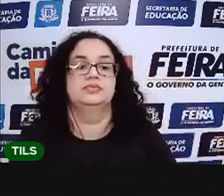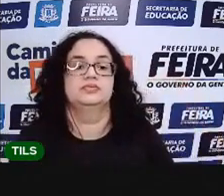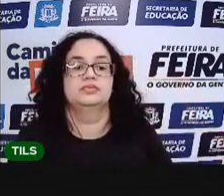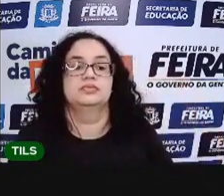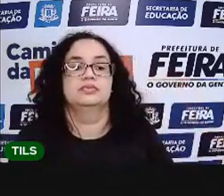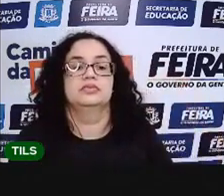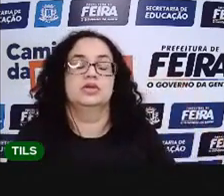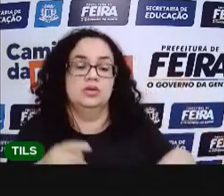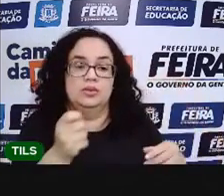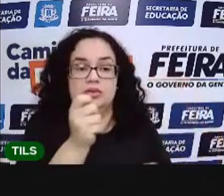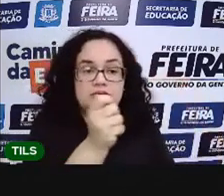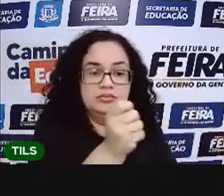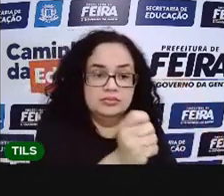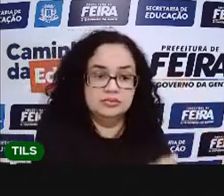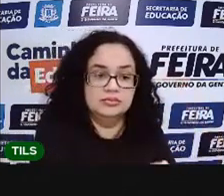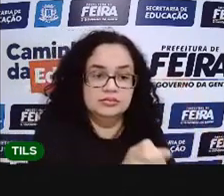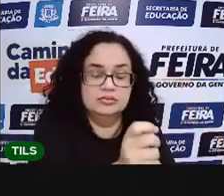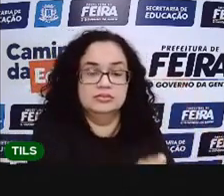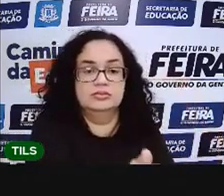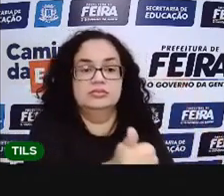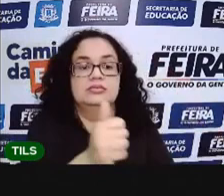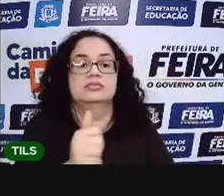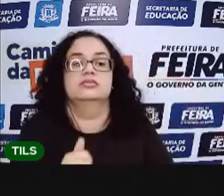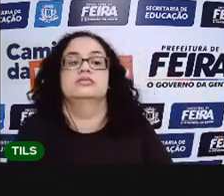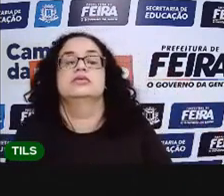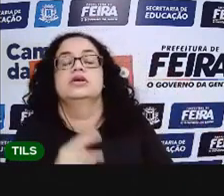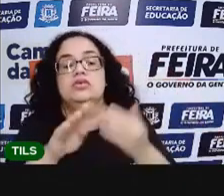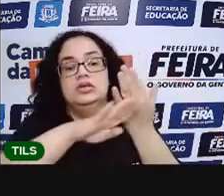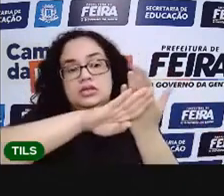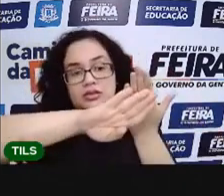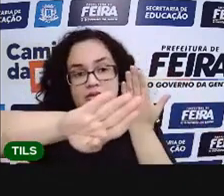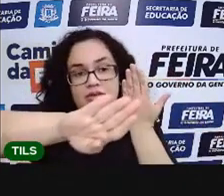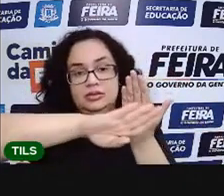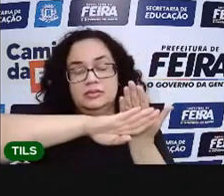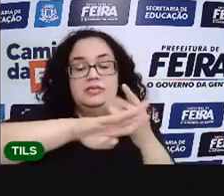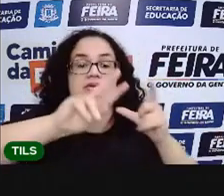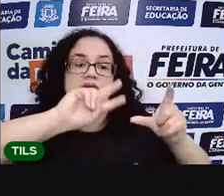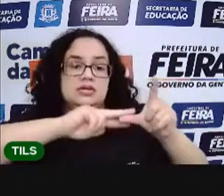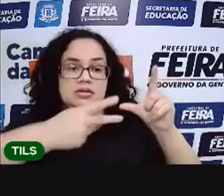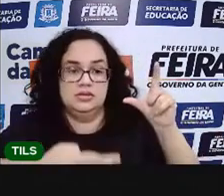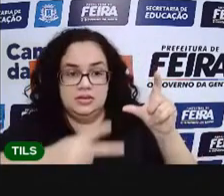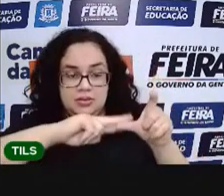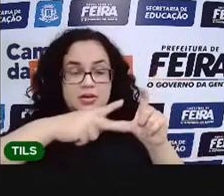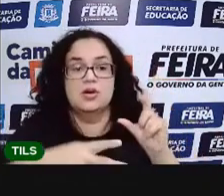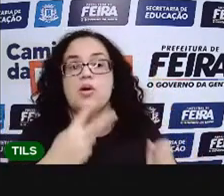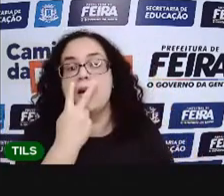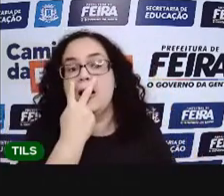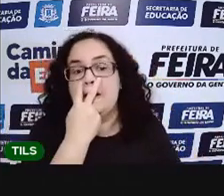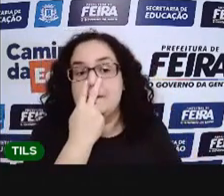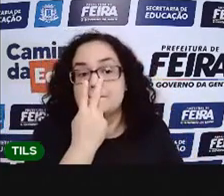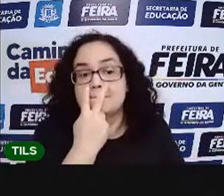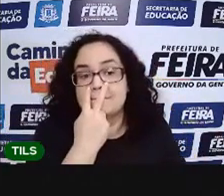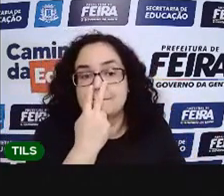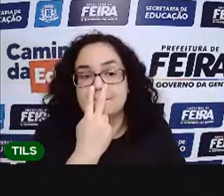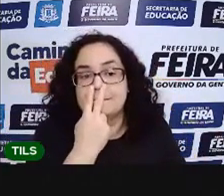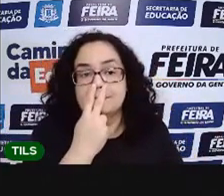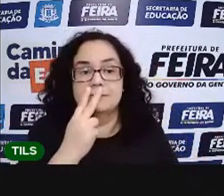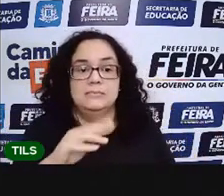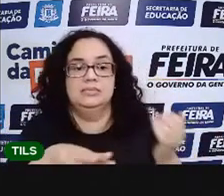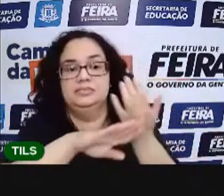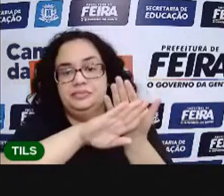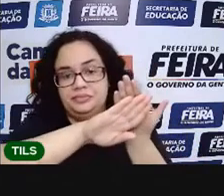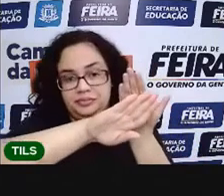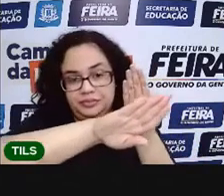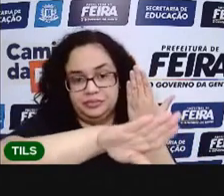bolinha de gude. Pronto. Vamos separar isso, vamos classificar, vamos comparar os tamanhos e vamos separar.